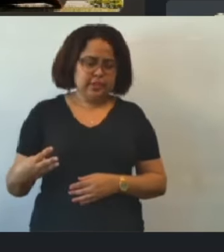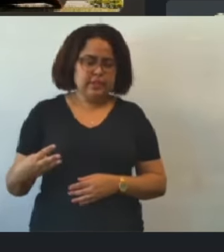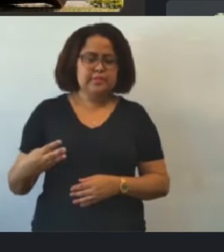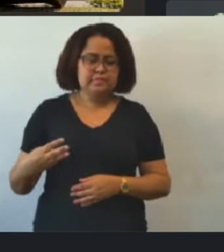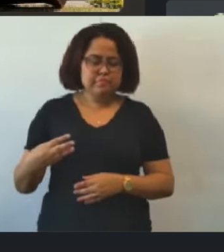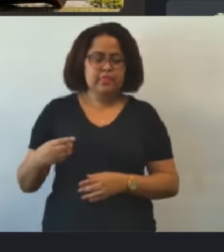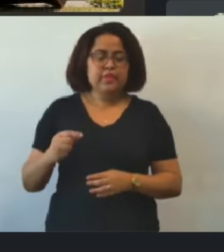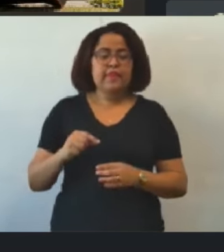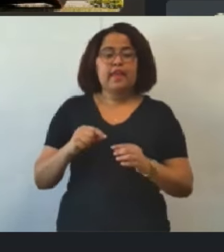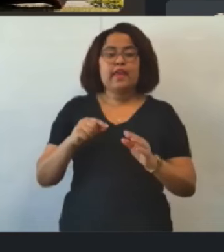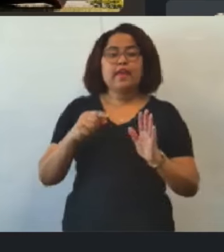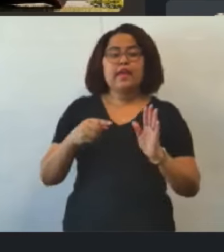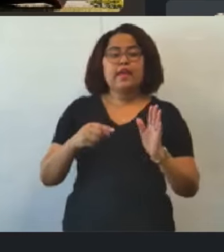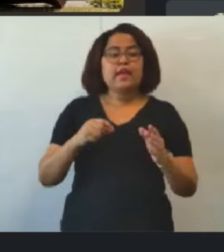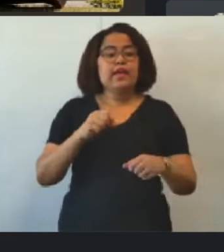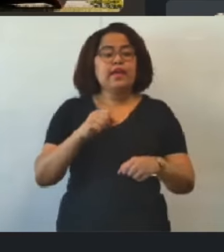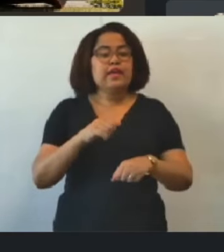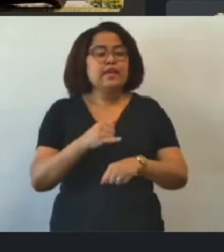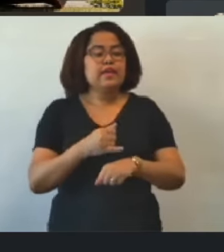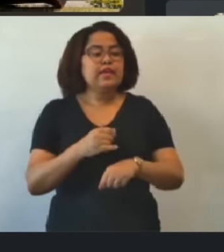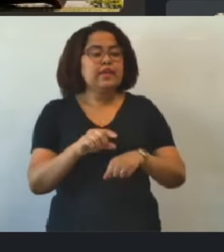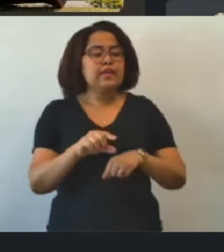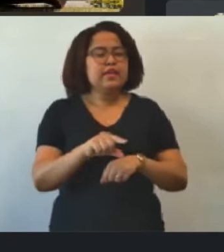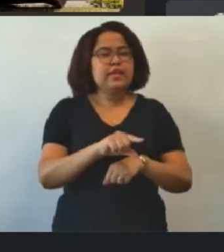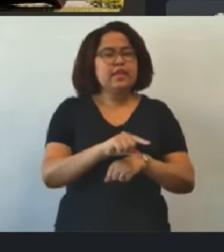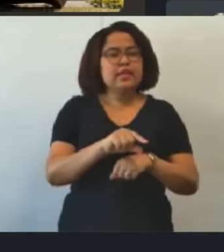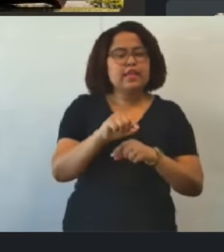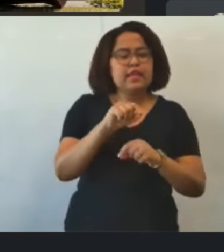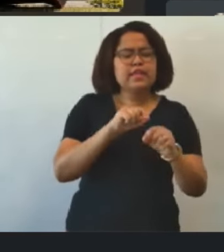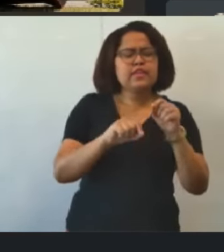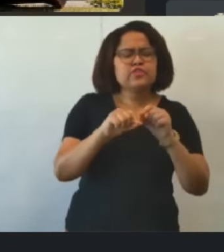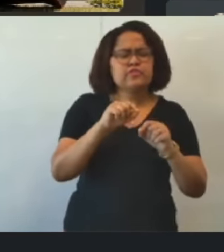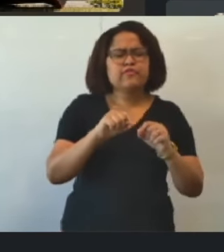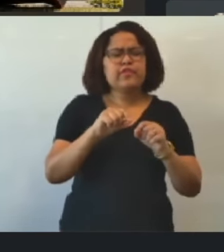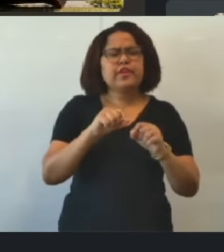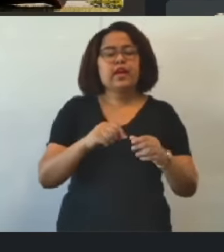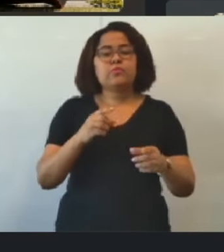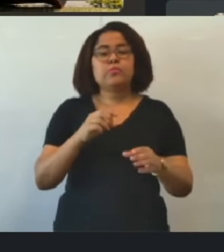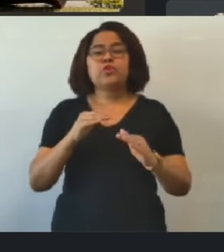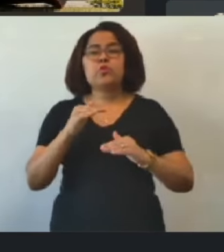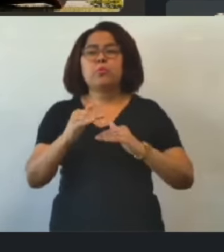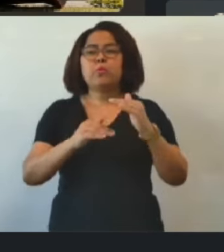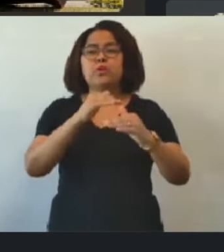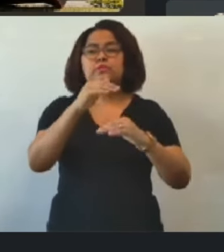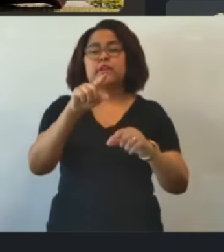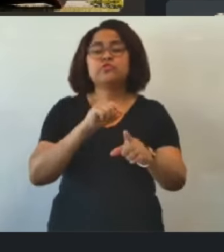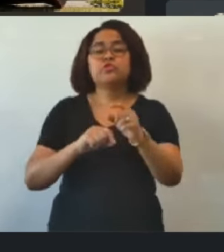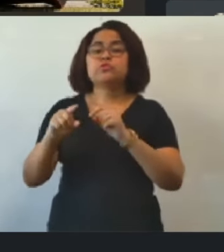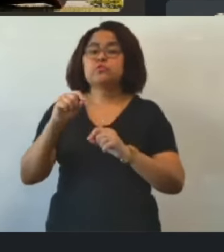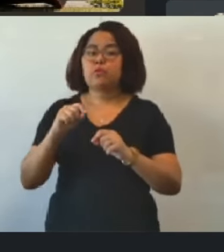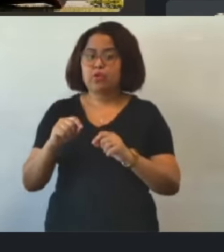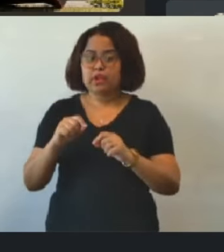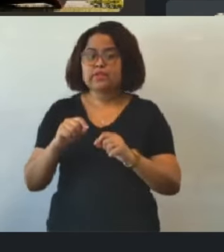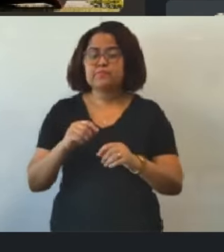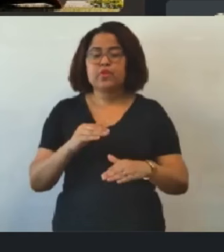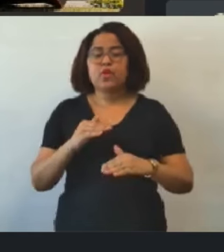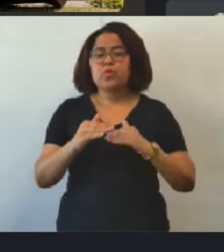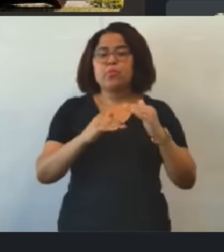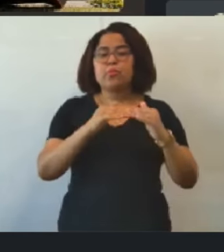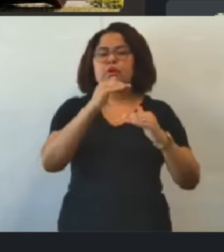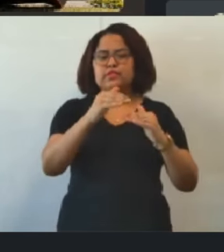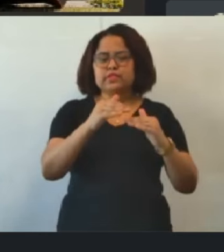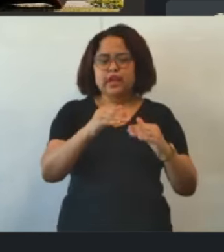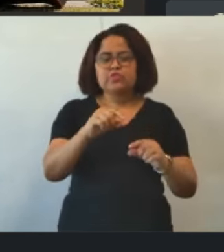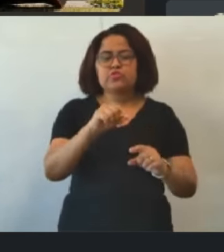identificar e propor soluções para os desafios enfrentados nos processos de escolha dos conselhos tutelares, também tanto por olhar a